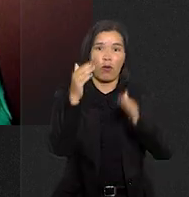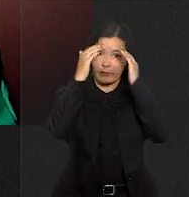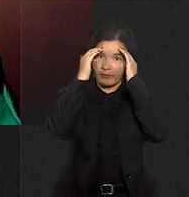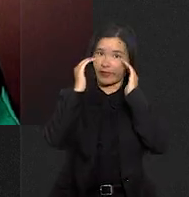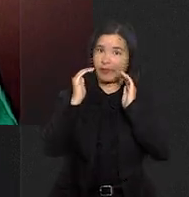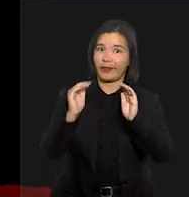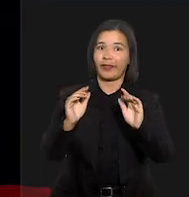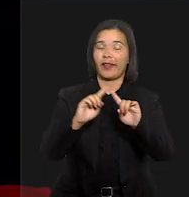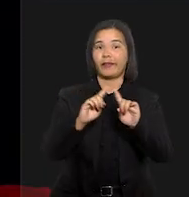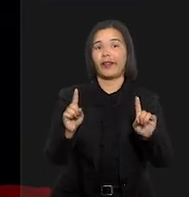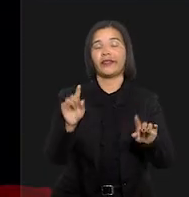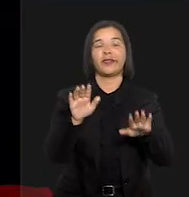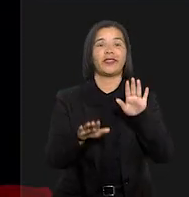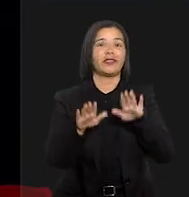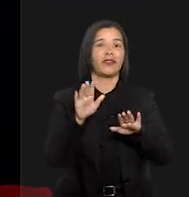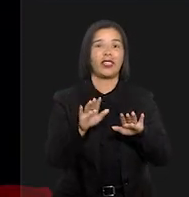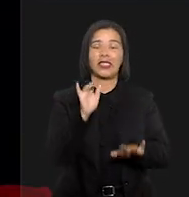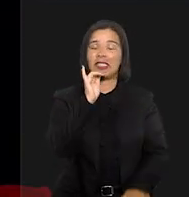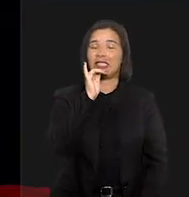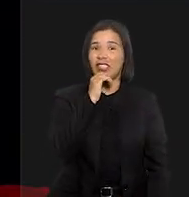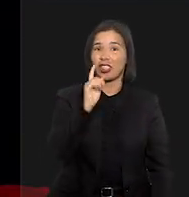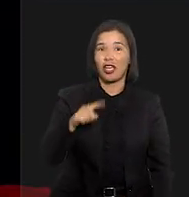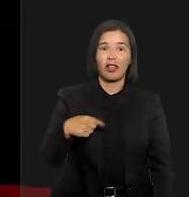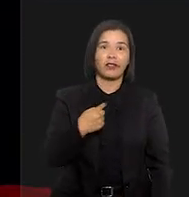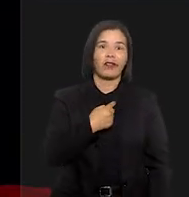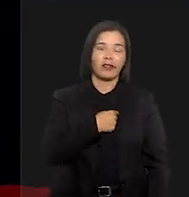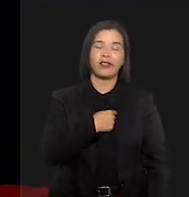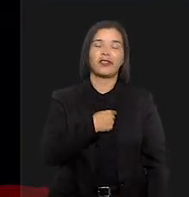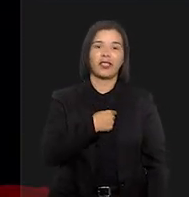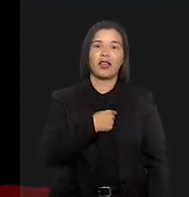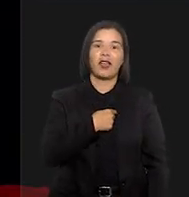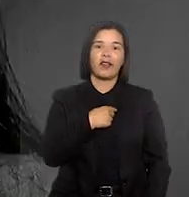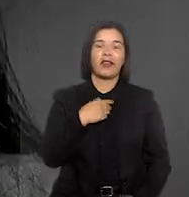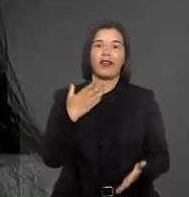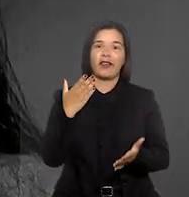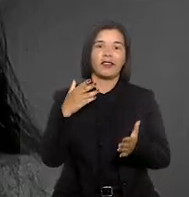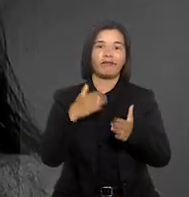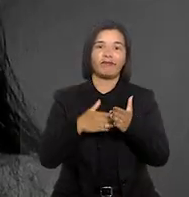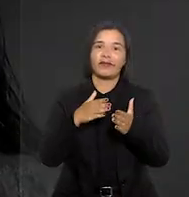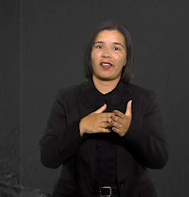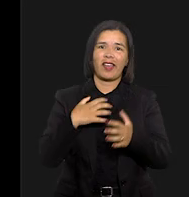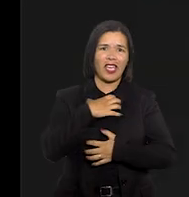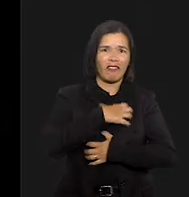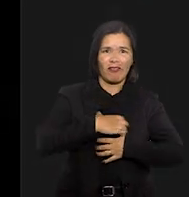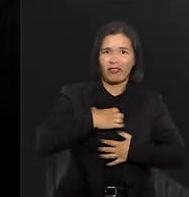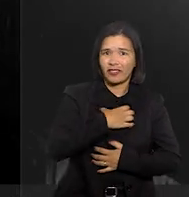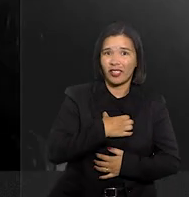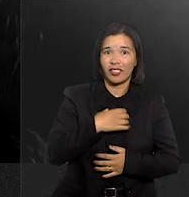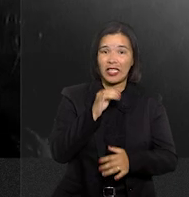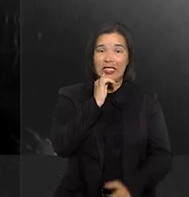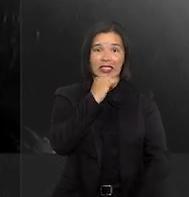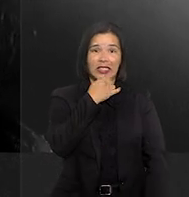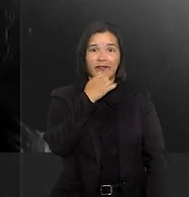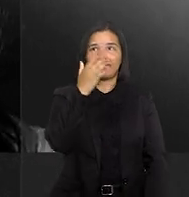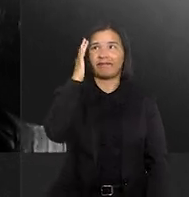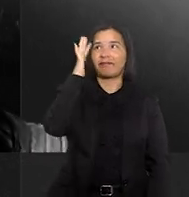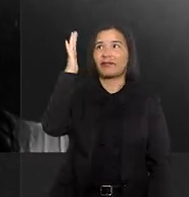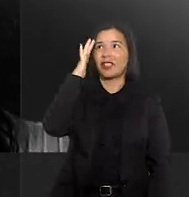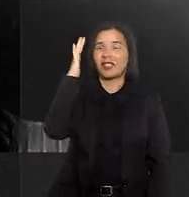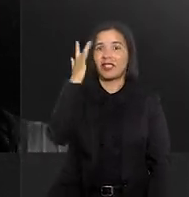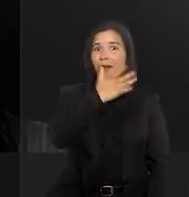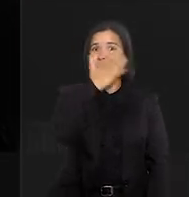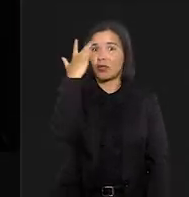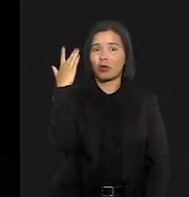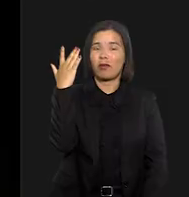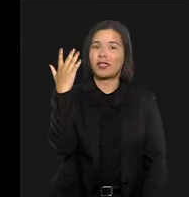simplesmente ser respeitado, mas às vezes, infelizmente, a gente passa e é decepcionante, assim, é revoltante. É triste pensar que tantas pessoas